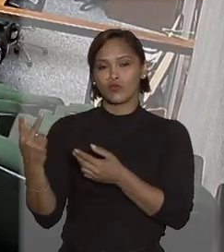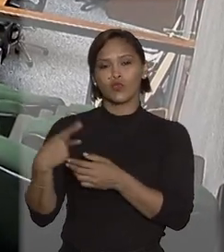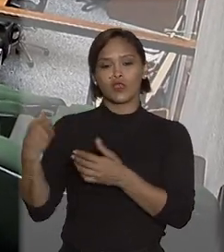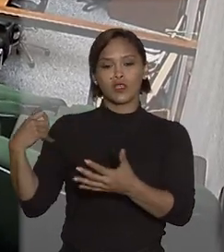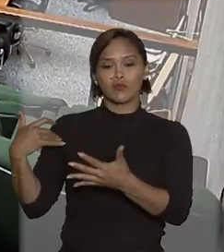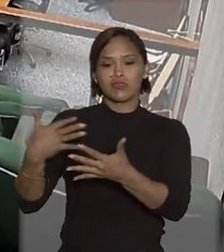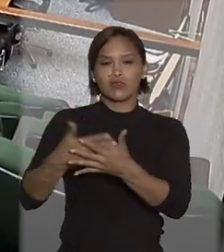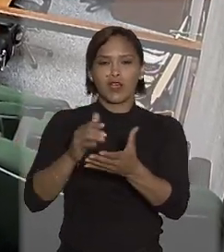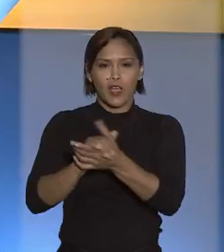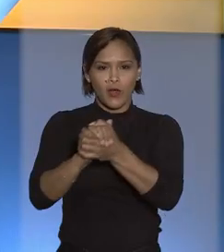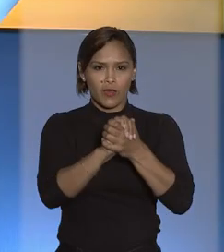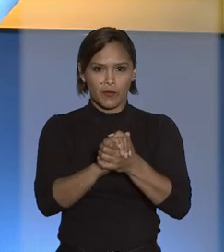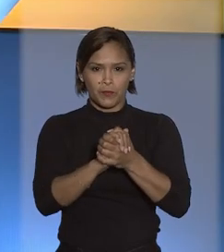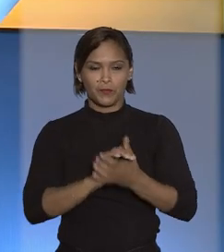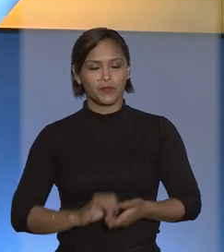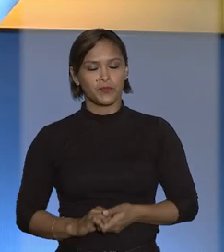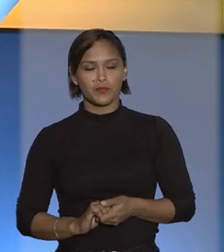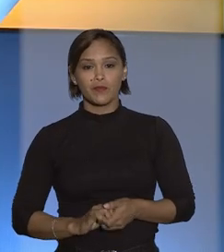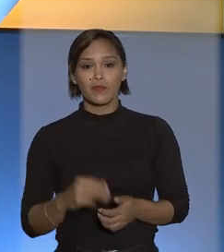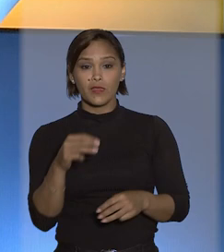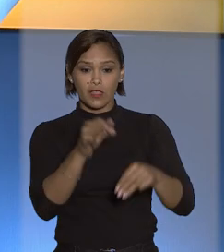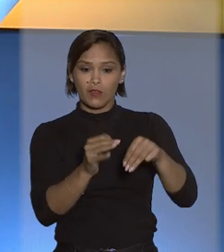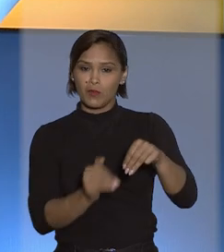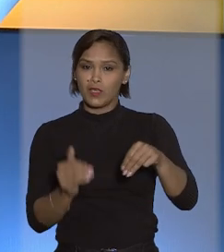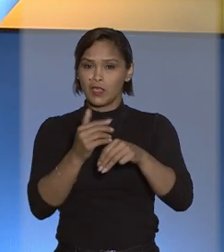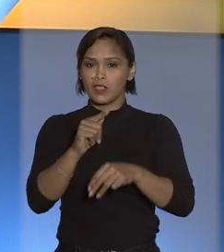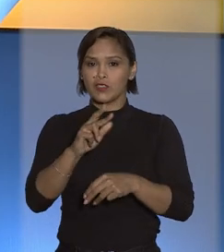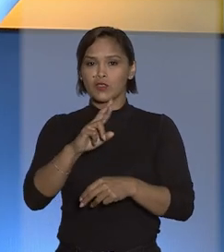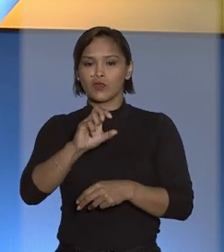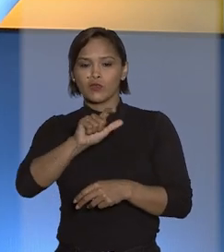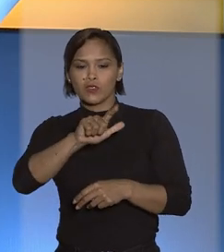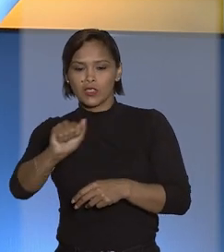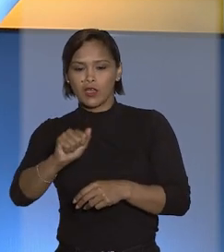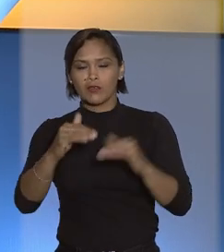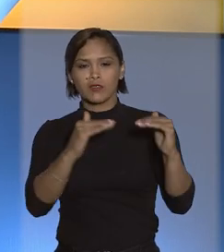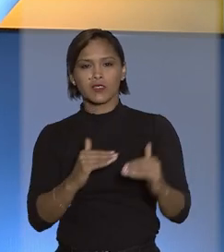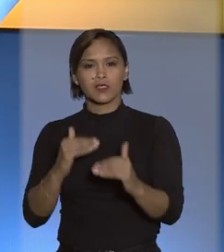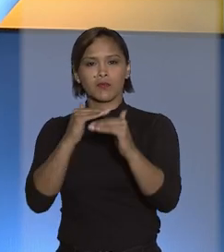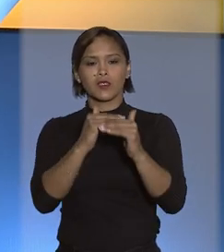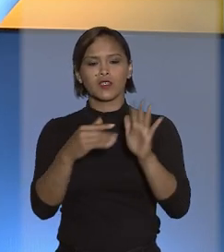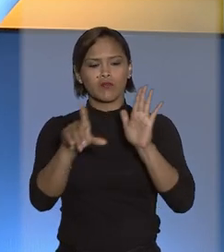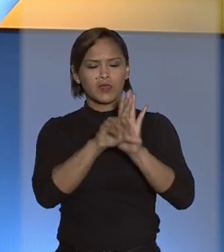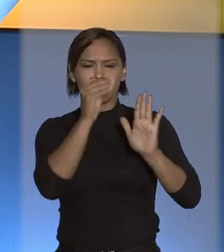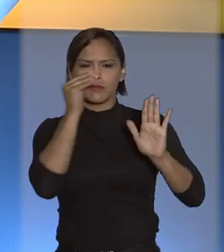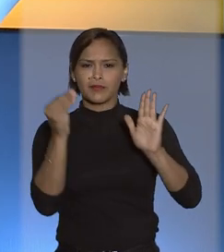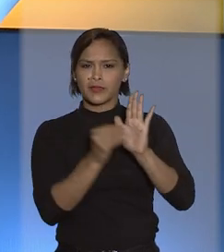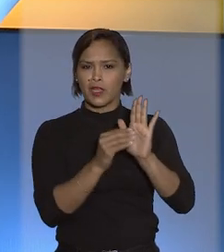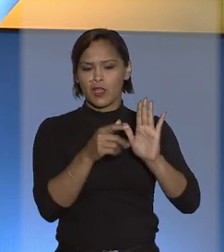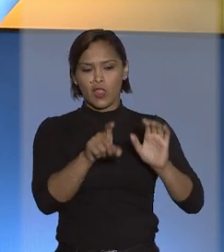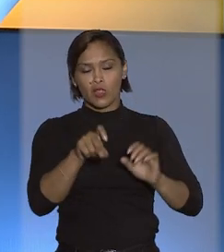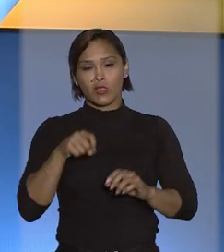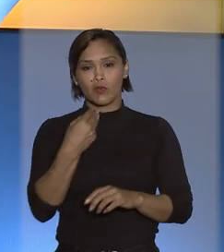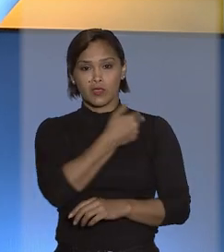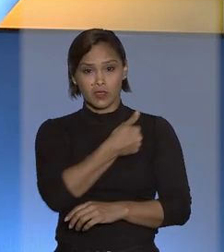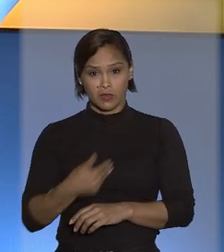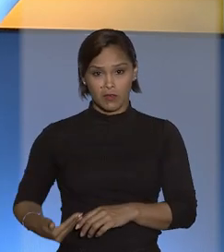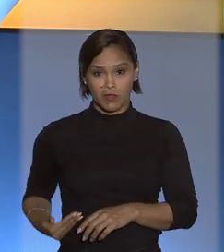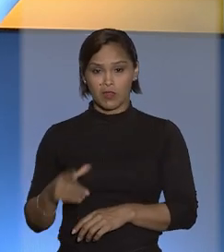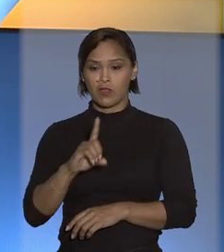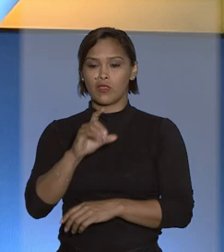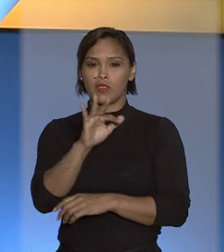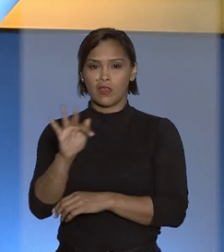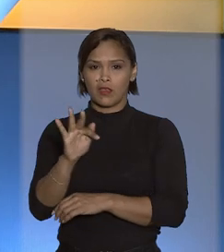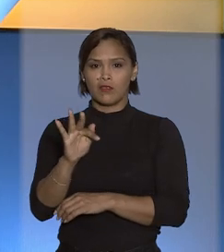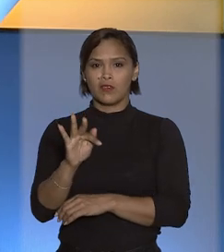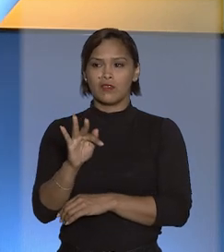durante a união estável. O ministro Gurgel de Faria restabeleceu a inelegibilidade do ex-governador do Distrito